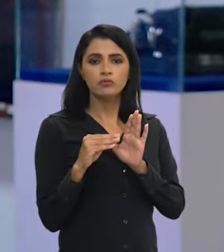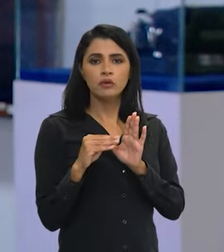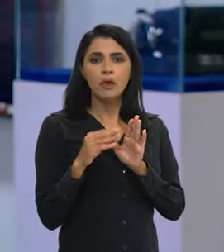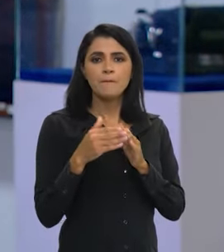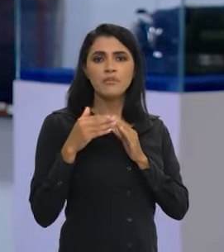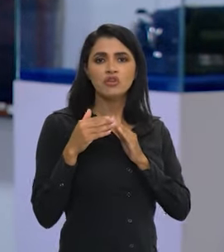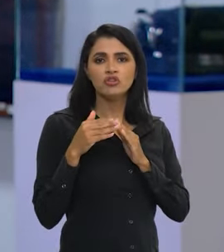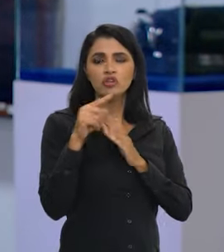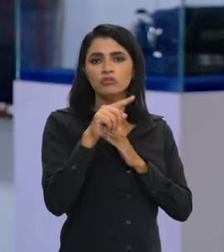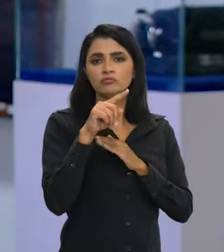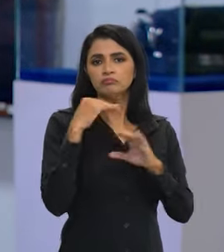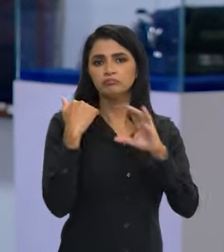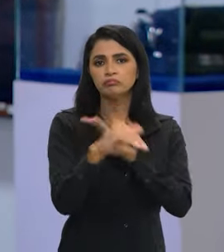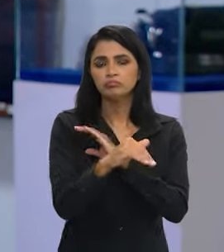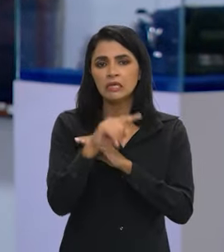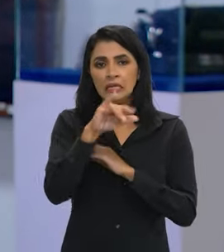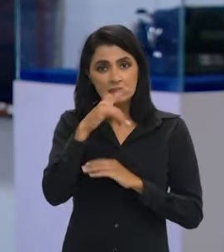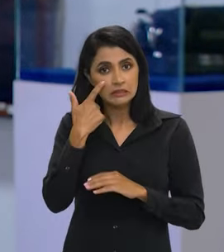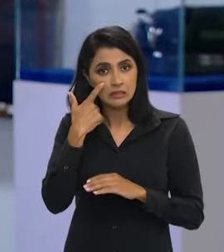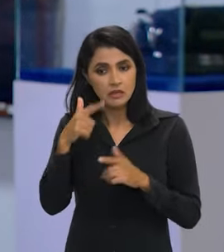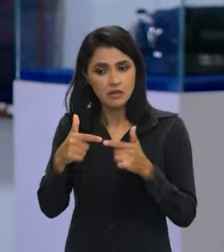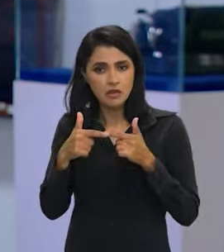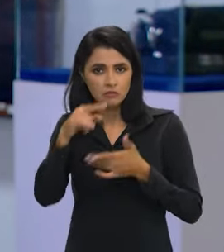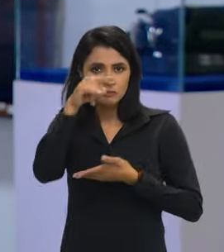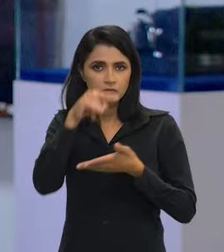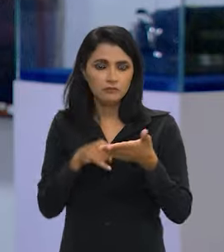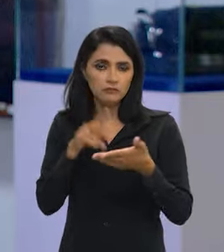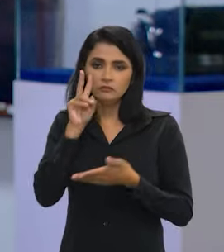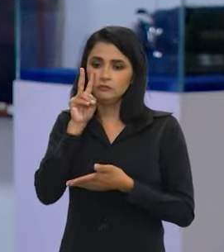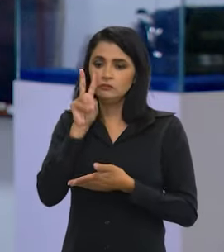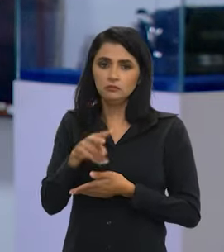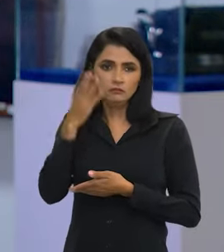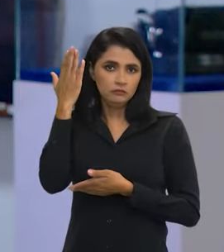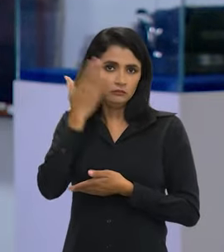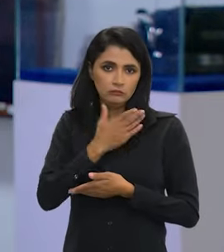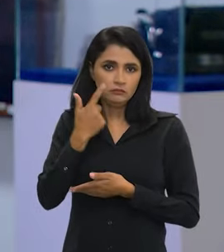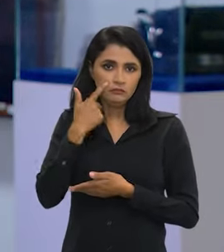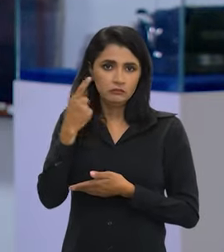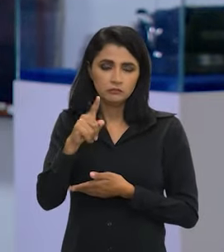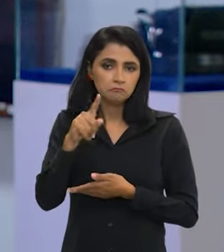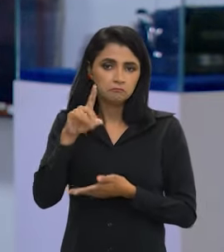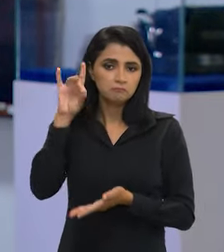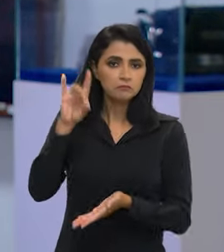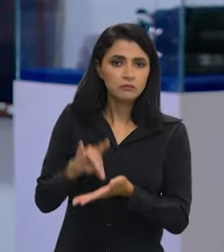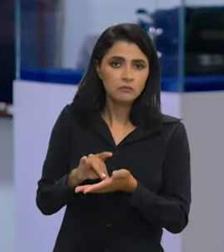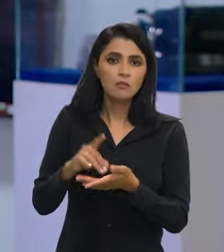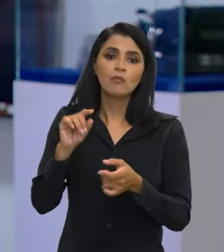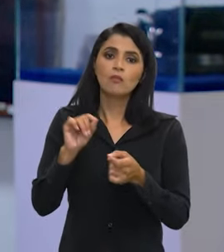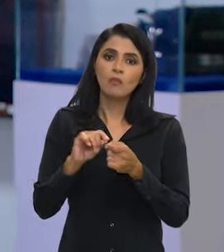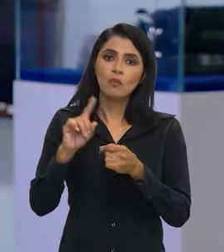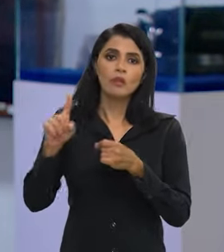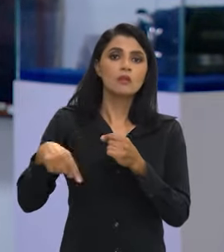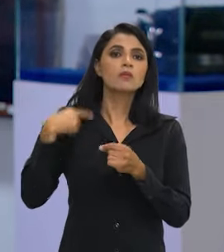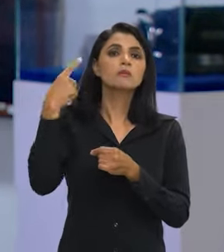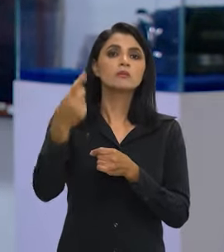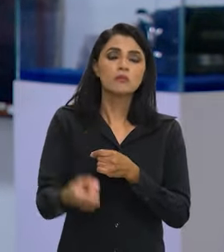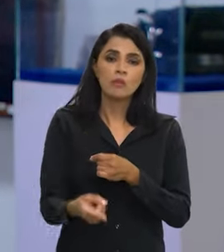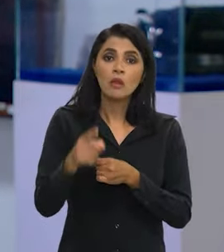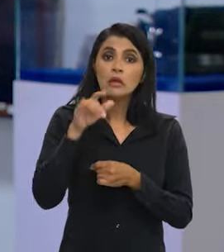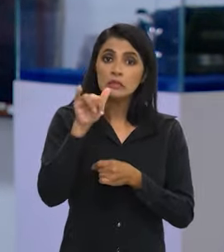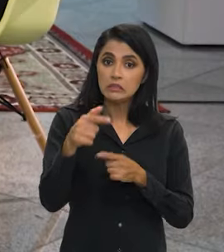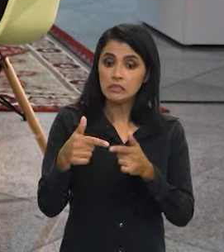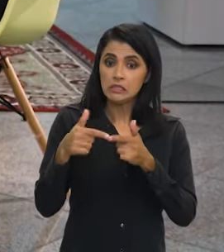faz o requerimento e manda. Se o atestado tiver... Nós não olhamos o atestado no mérito do atestado. Nós fazemos isso a